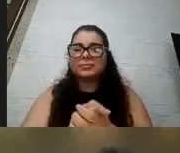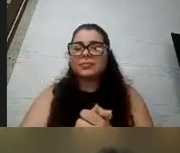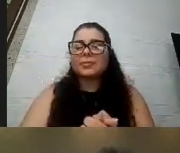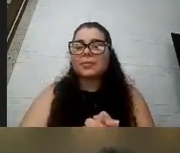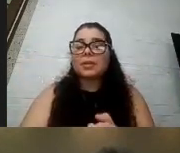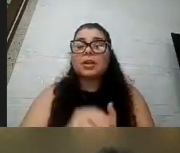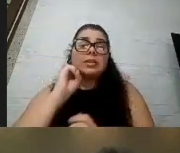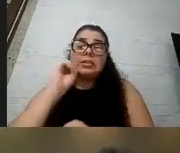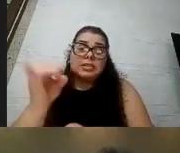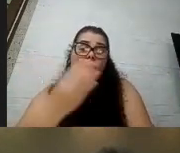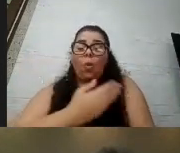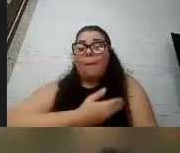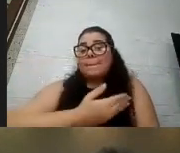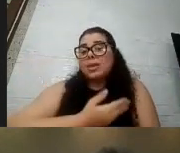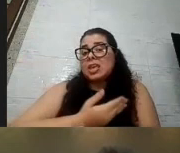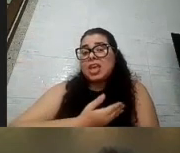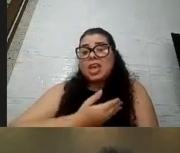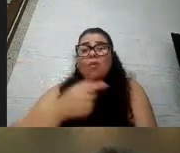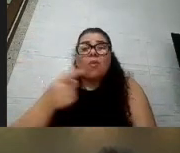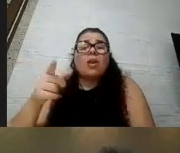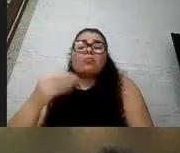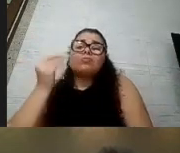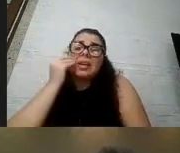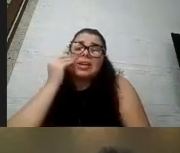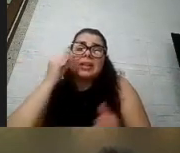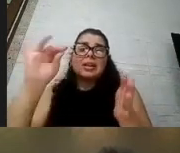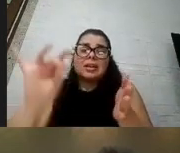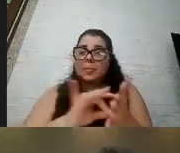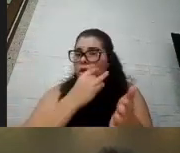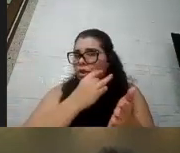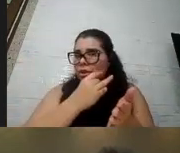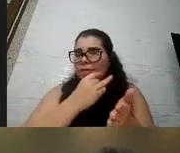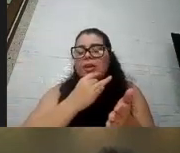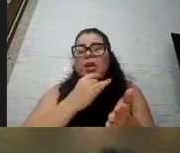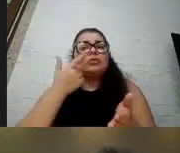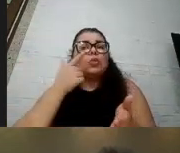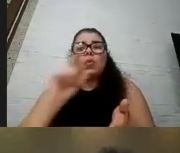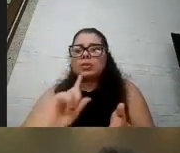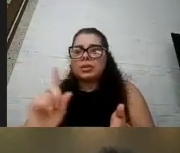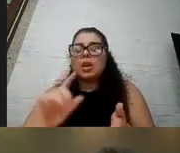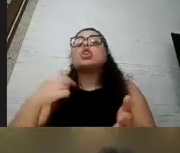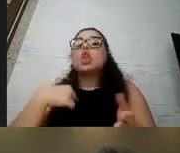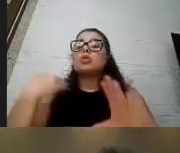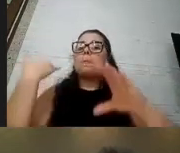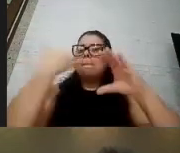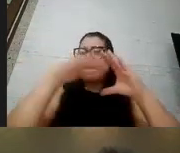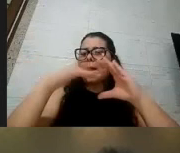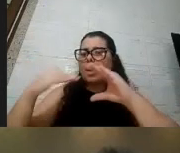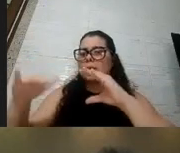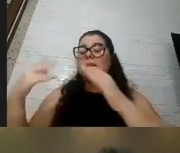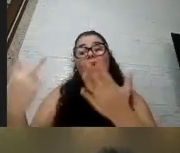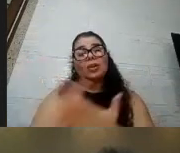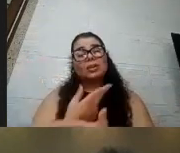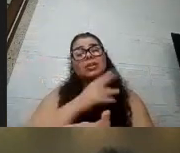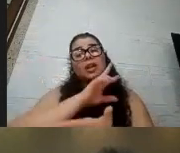amigo que ah eu me inscrevi mas não recebi nada a gente mandou e-mail pra todo mundo que conseguiu se inscrever acontece que muitos